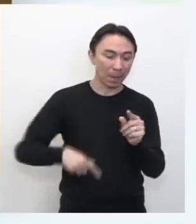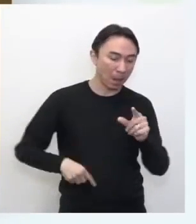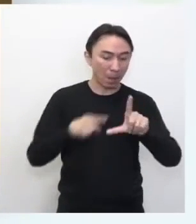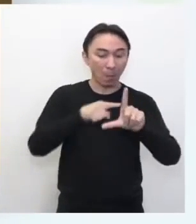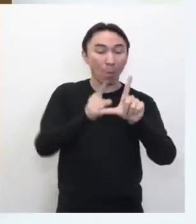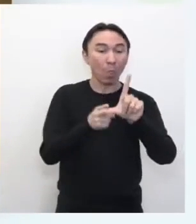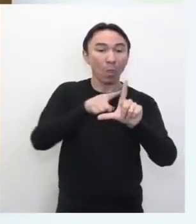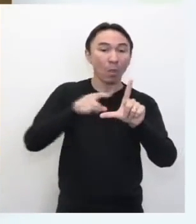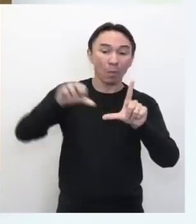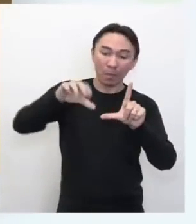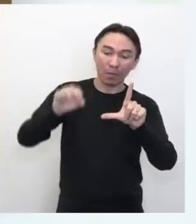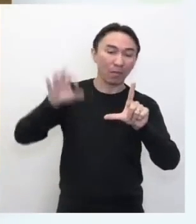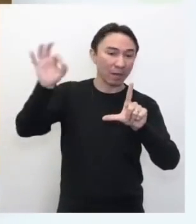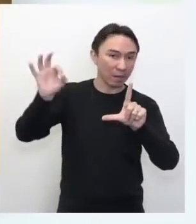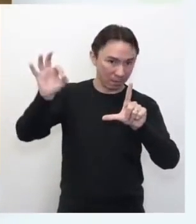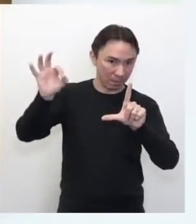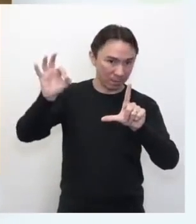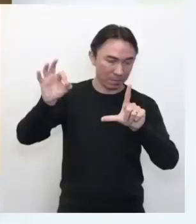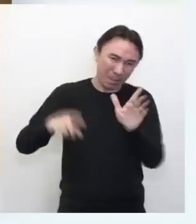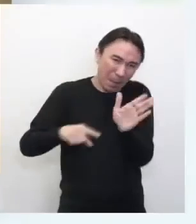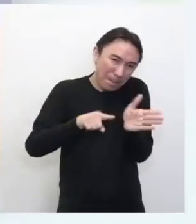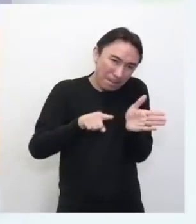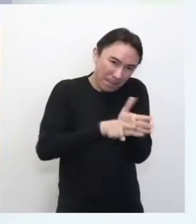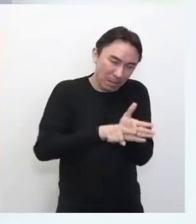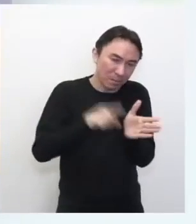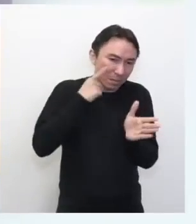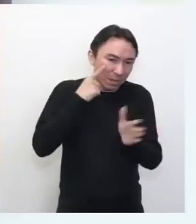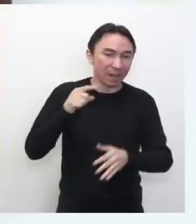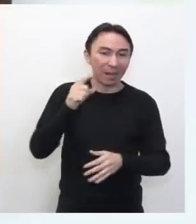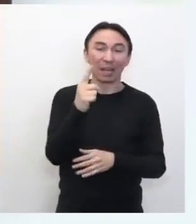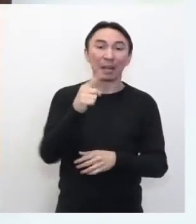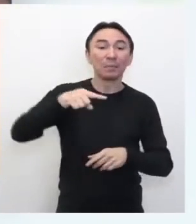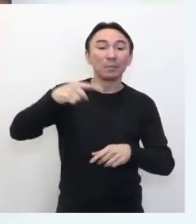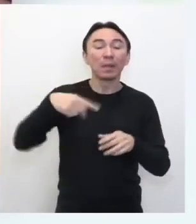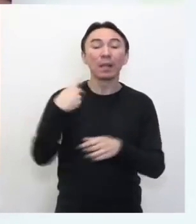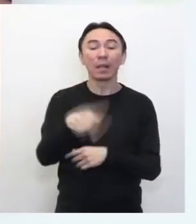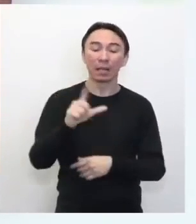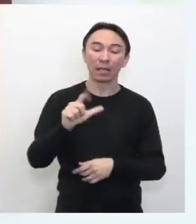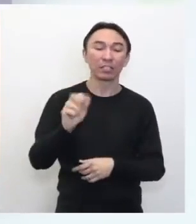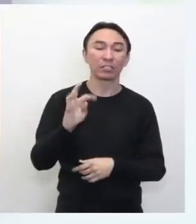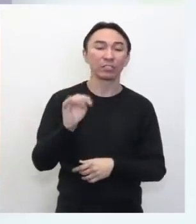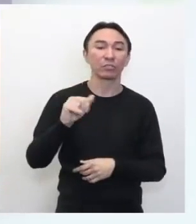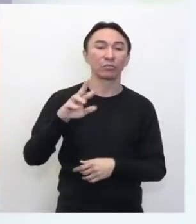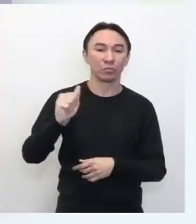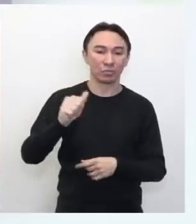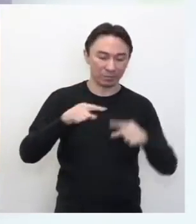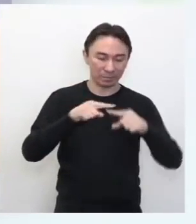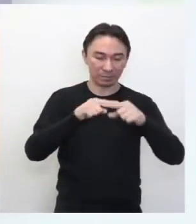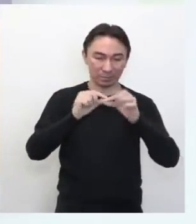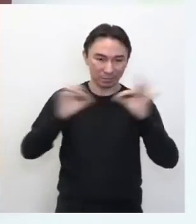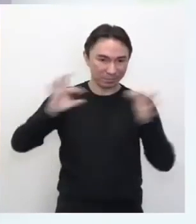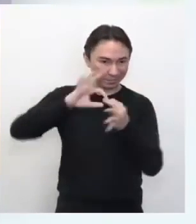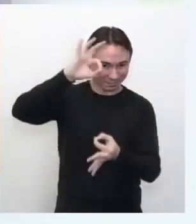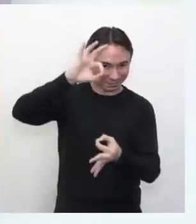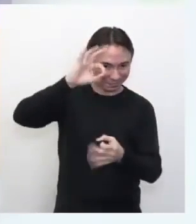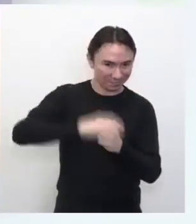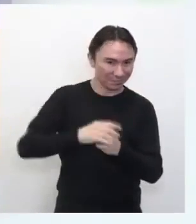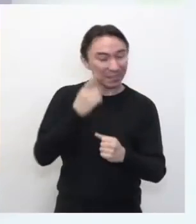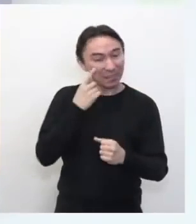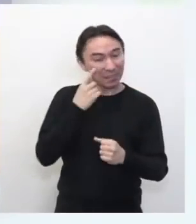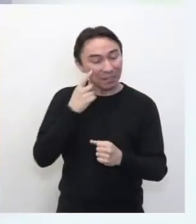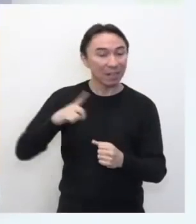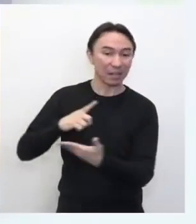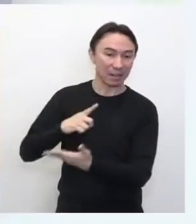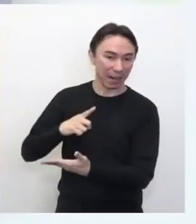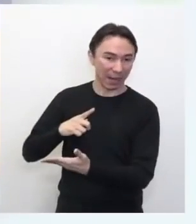menos a latitude de sua cidade. Fixe o clipe aberto com a angulação correta, com fita adesiva entre uma das